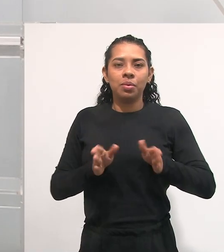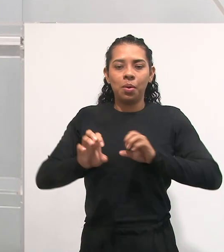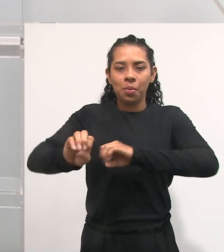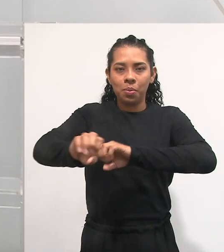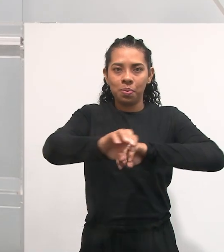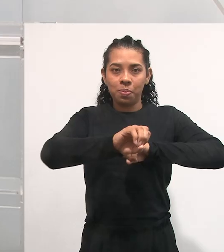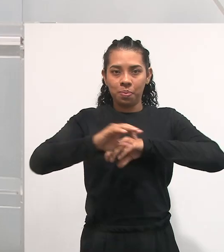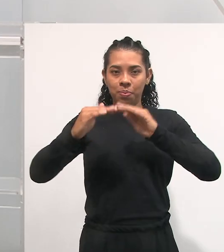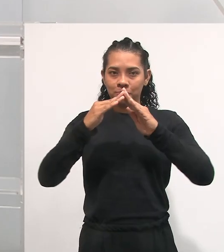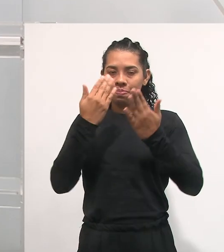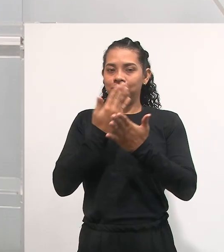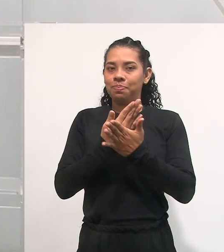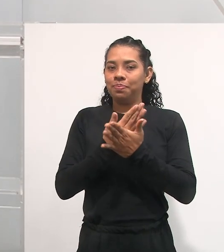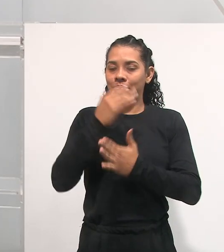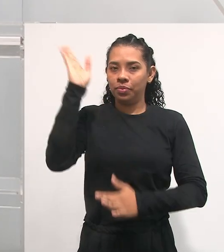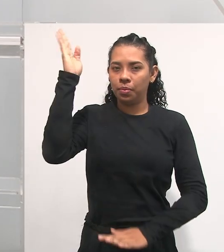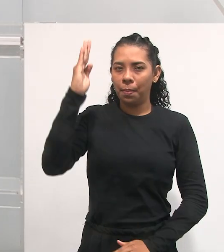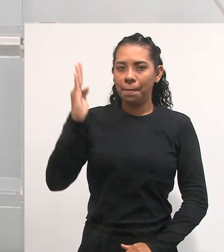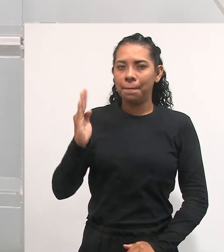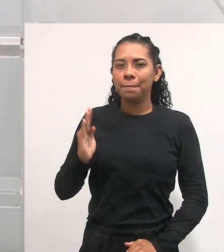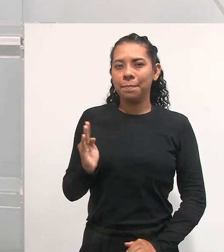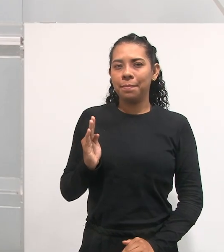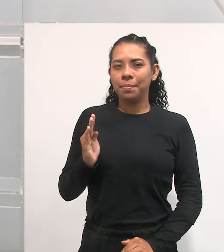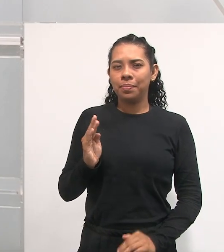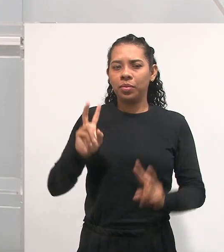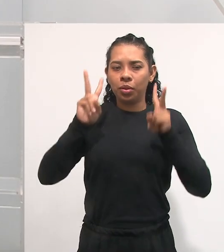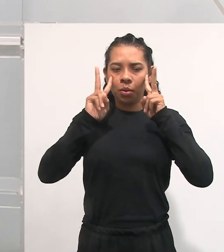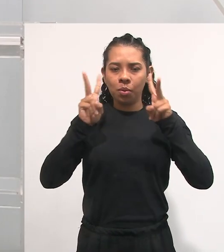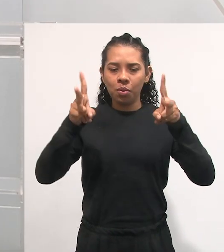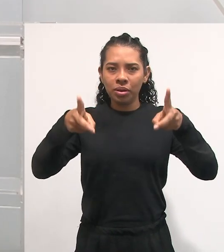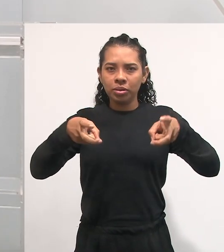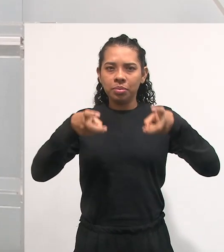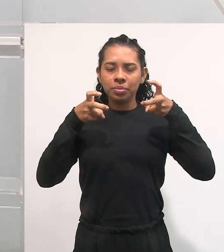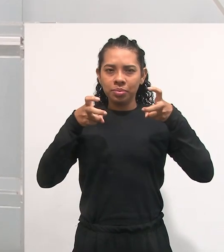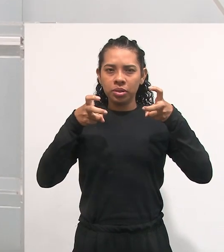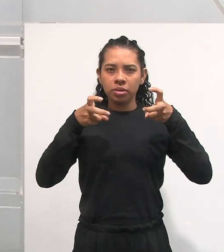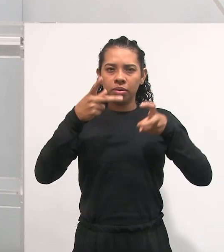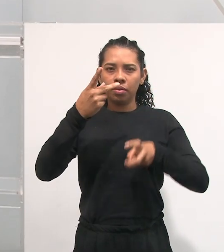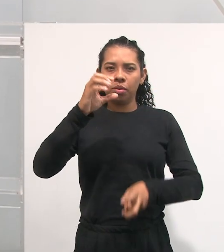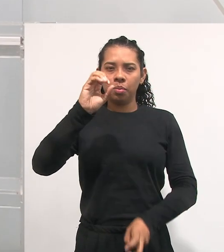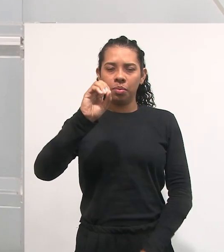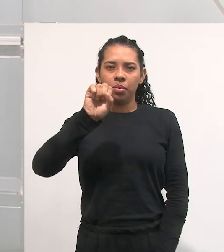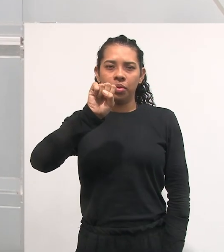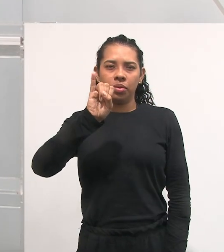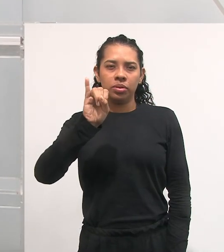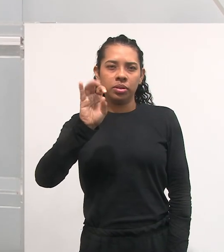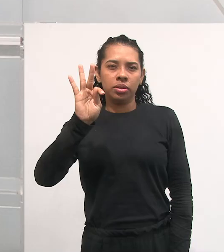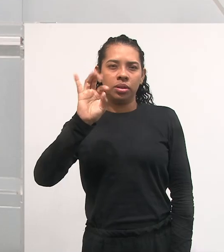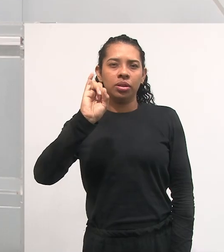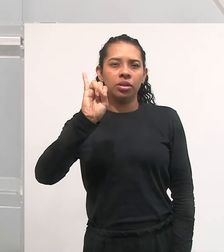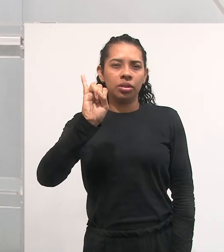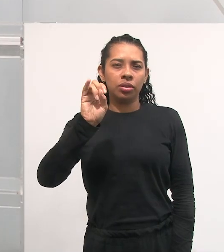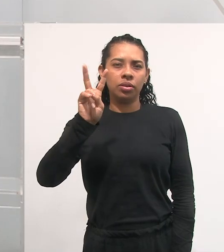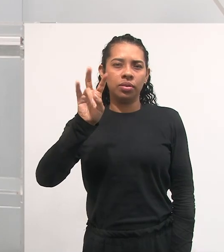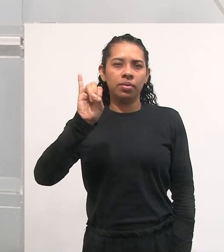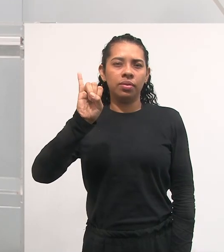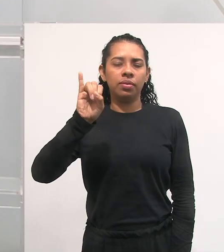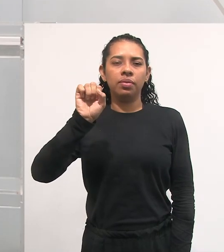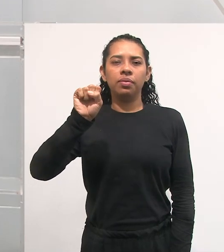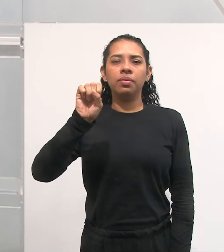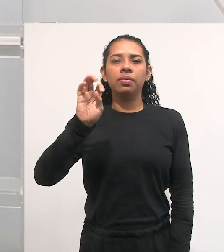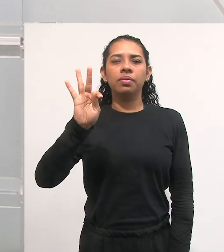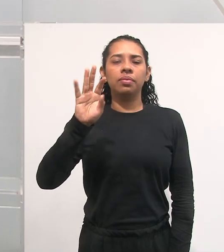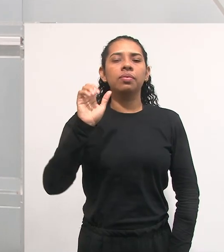na educação brasileira com essa perspectiva positivista de Augusto Conte, que era